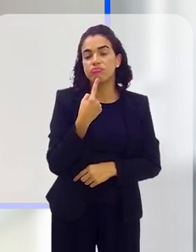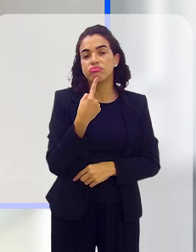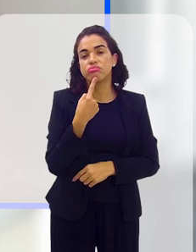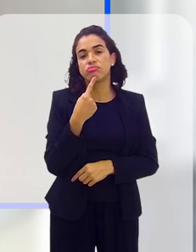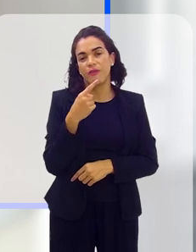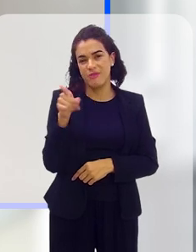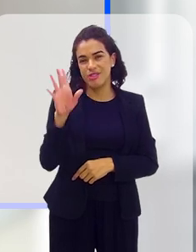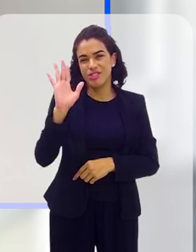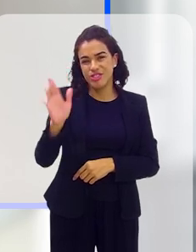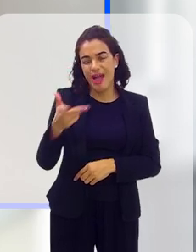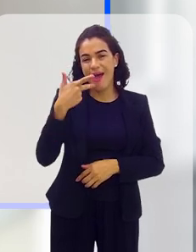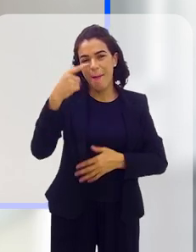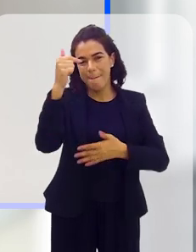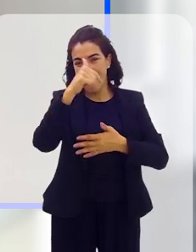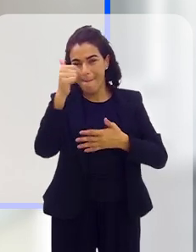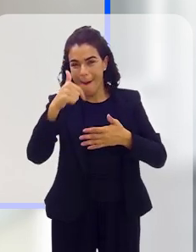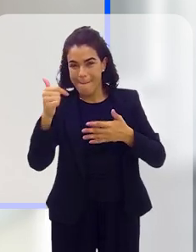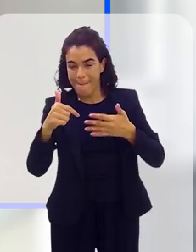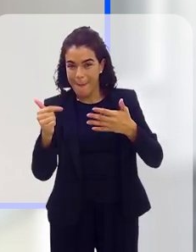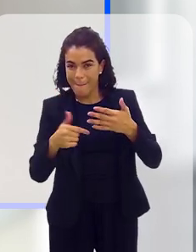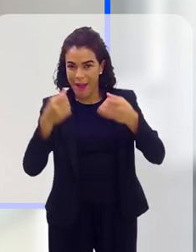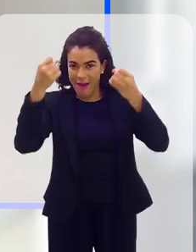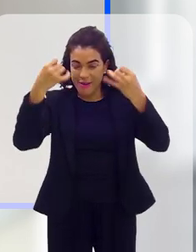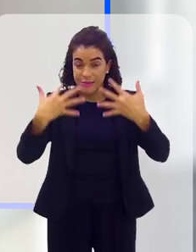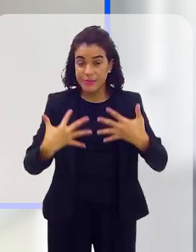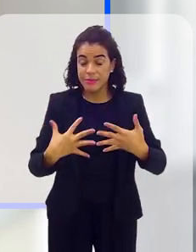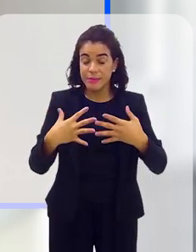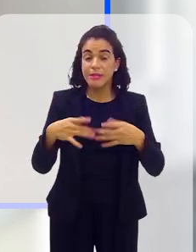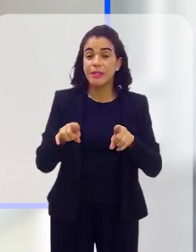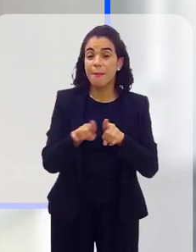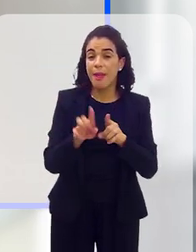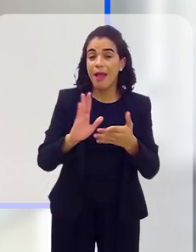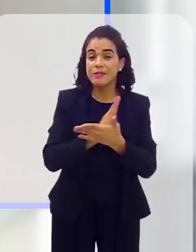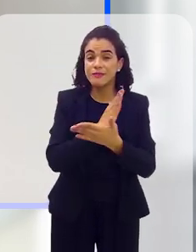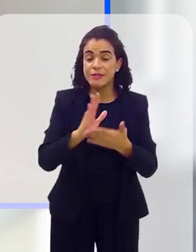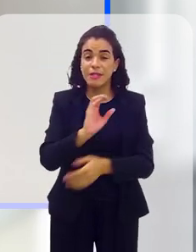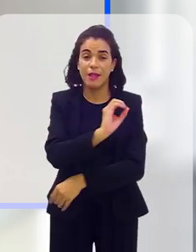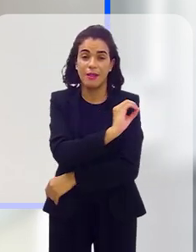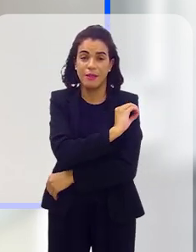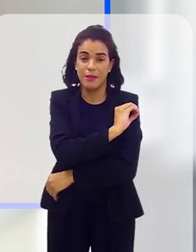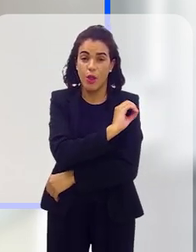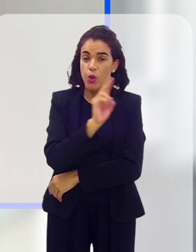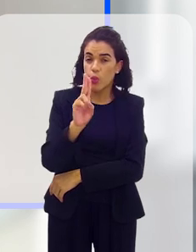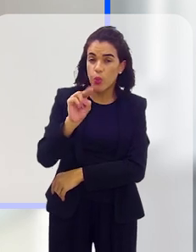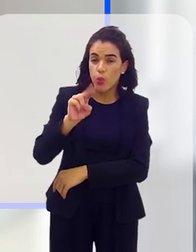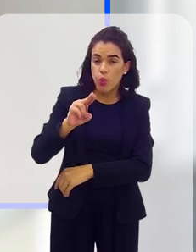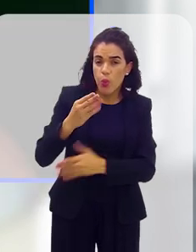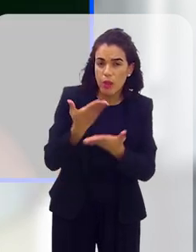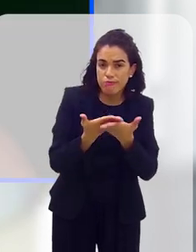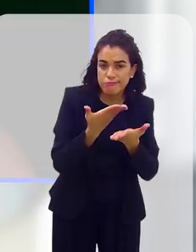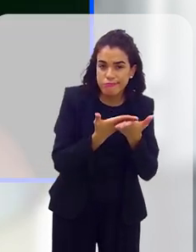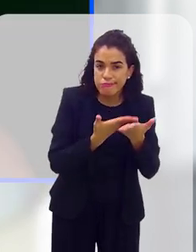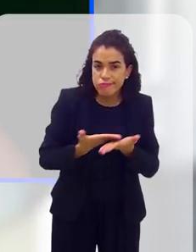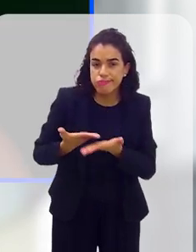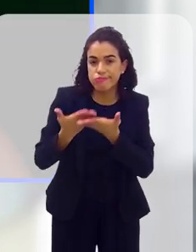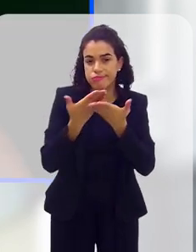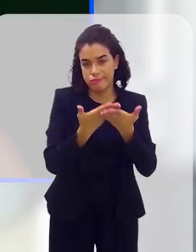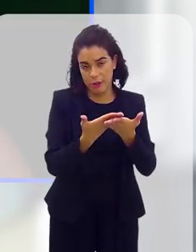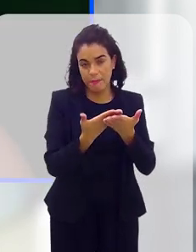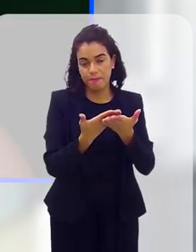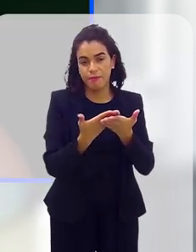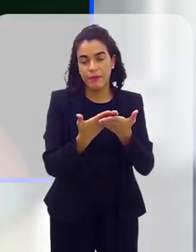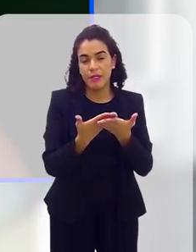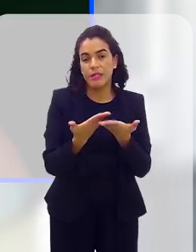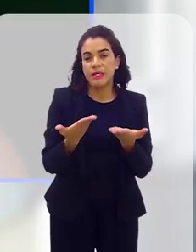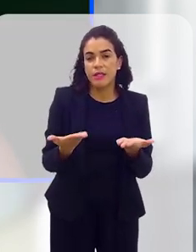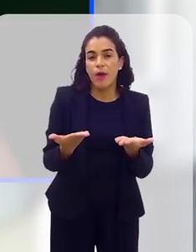além de tudo isso que você mencionou, é também, muitas das vezes, analfabeto. Então, eles